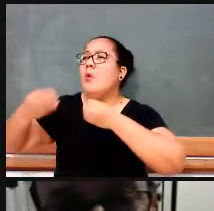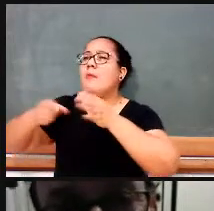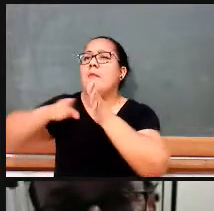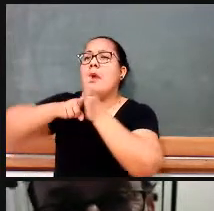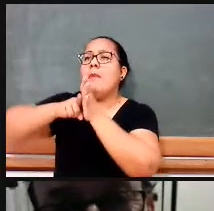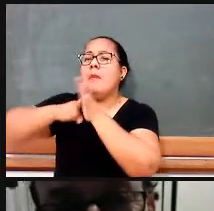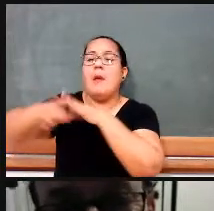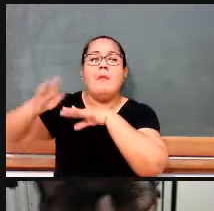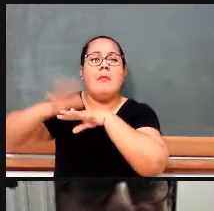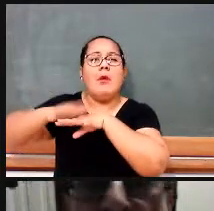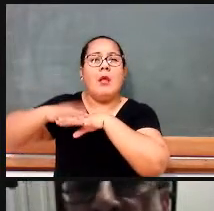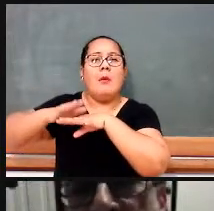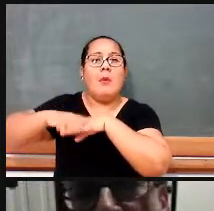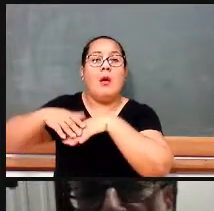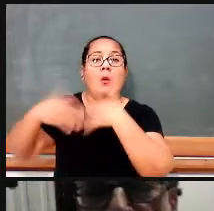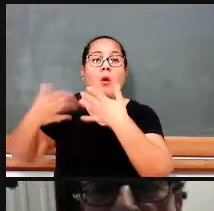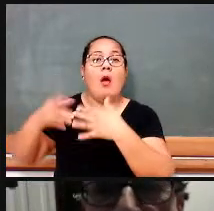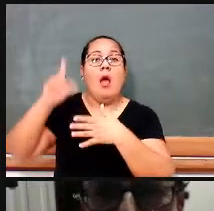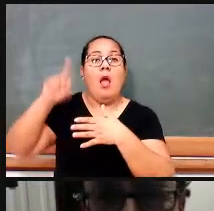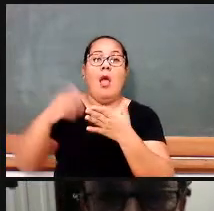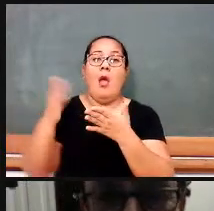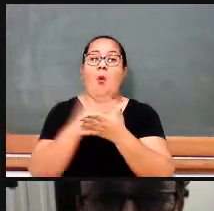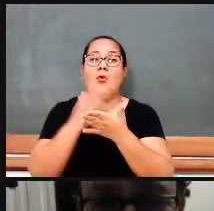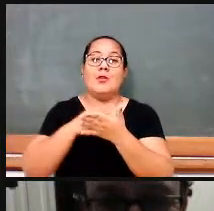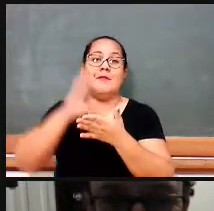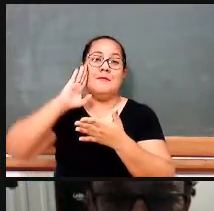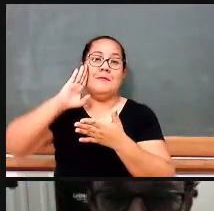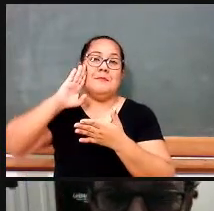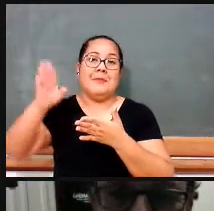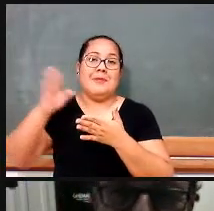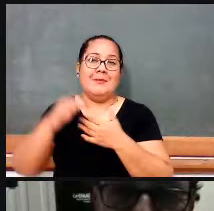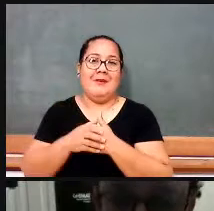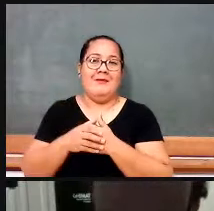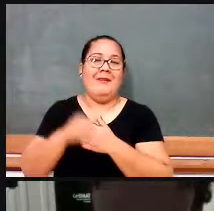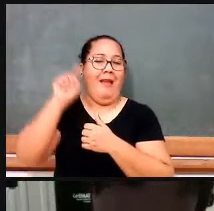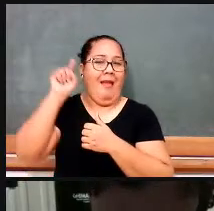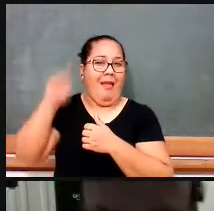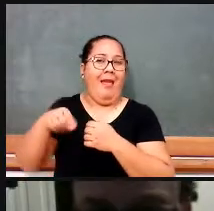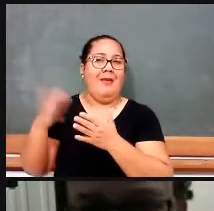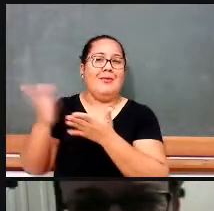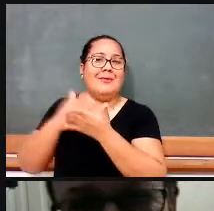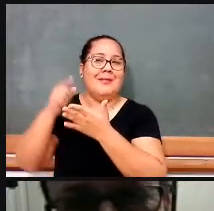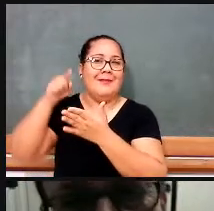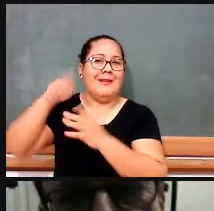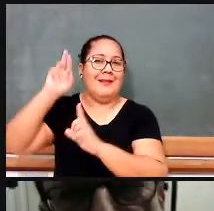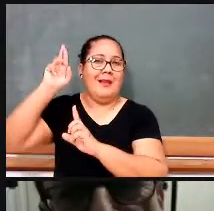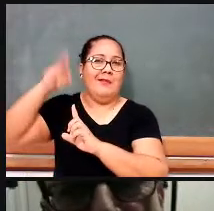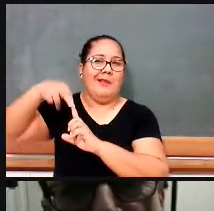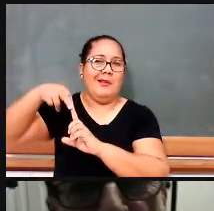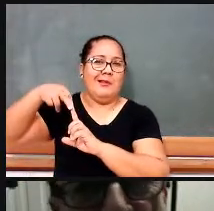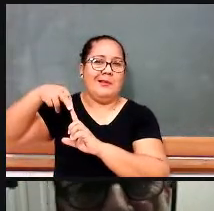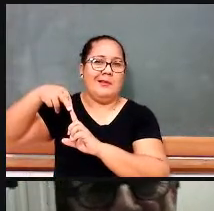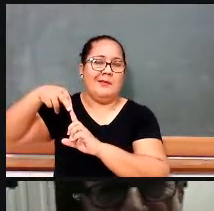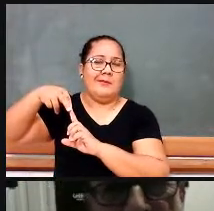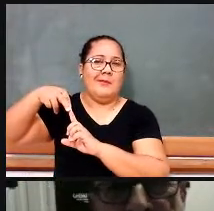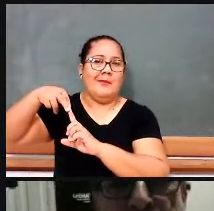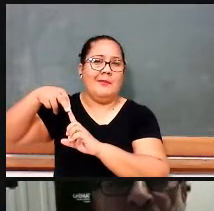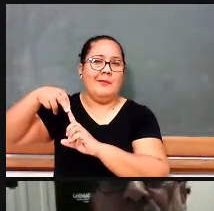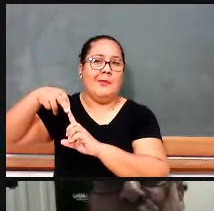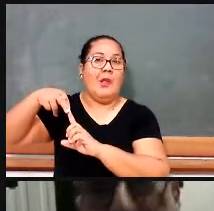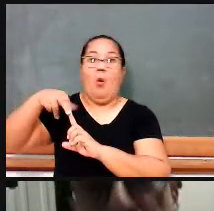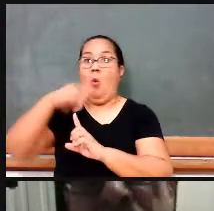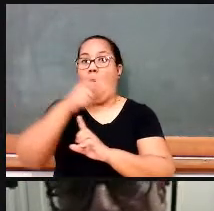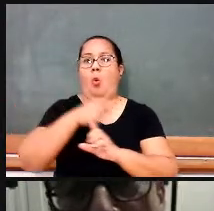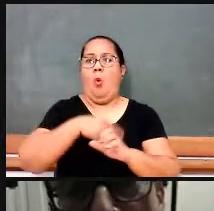matemática eram os livros didáticos. Você vai ver por quê. Não eram as determinações oficiais,